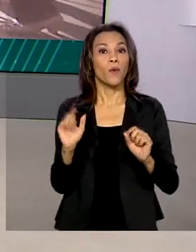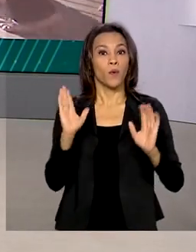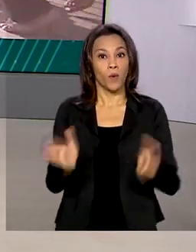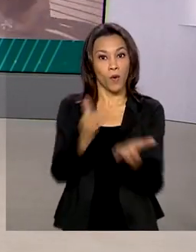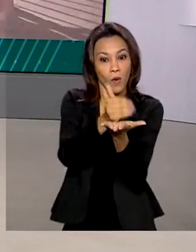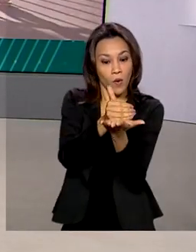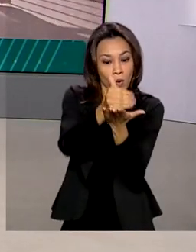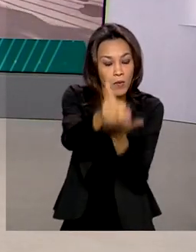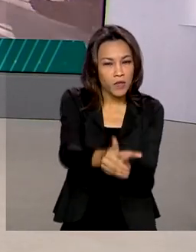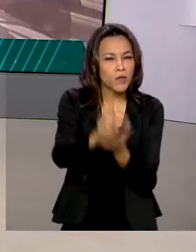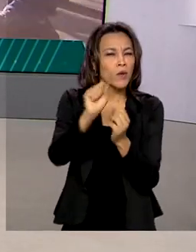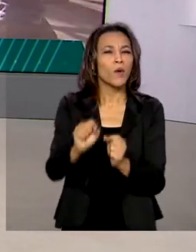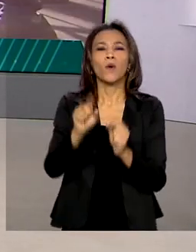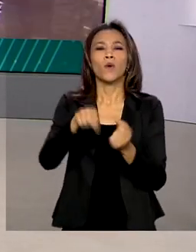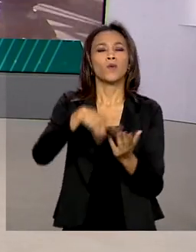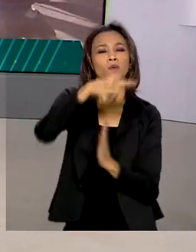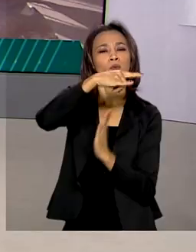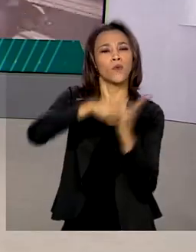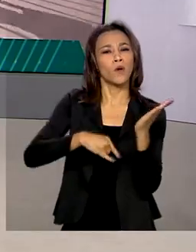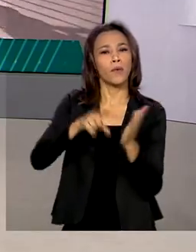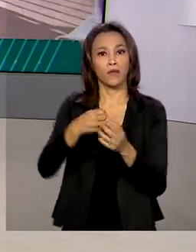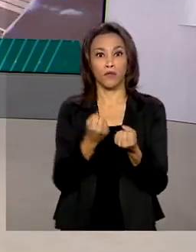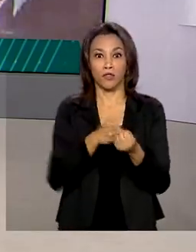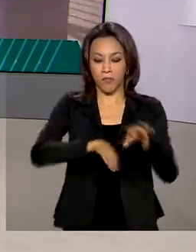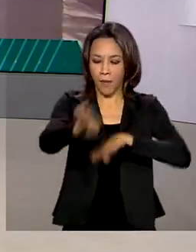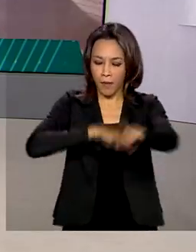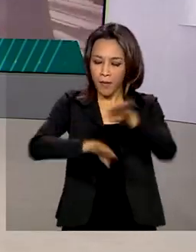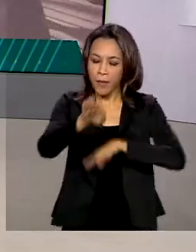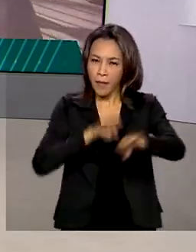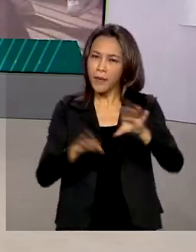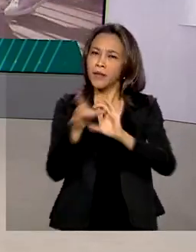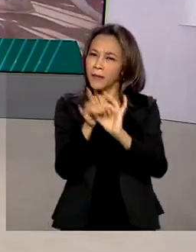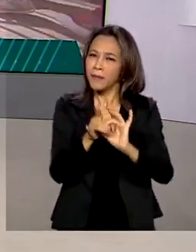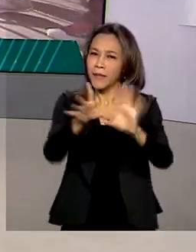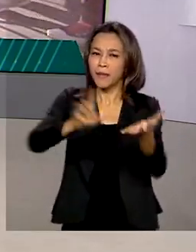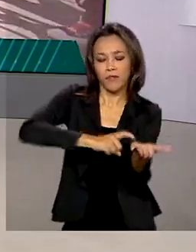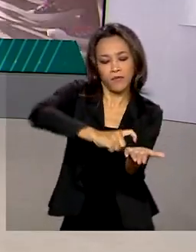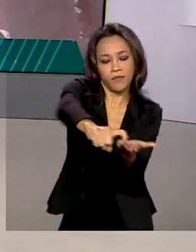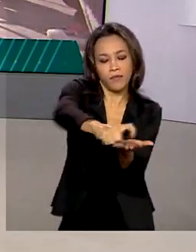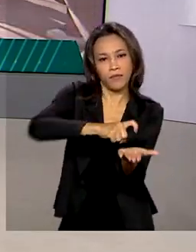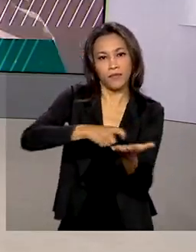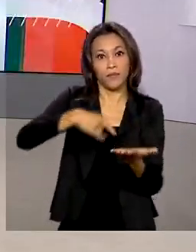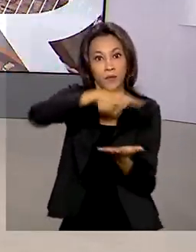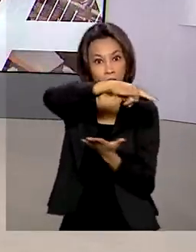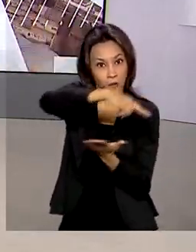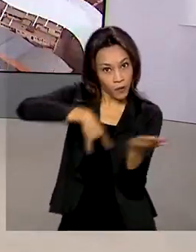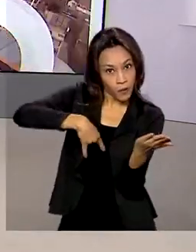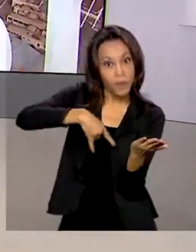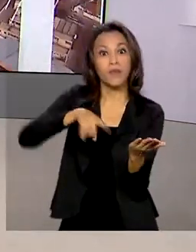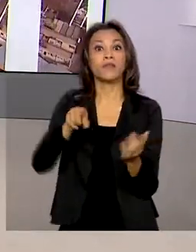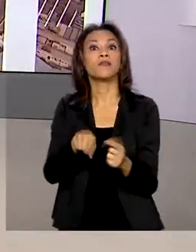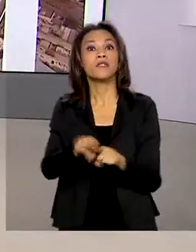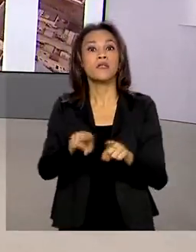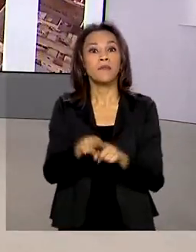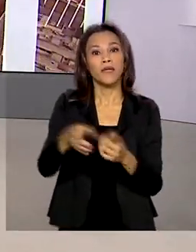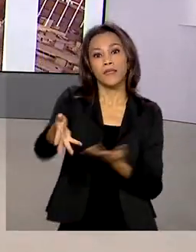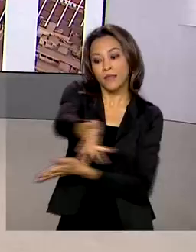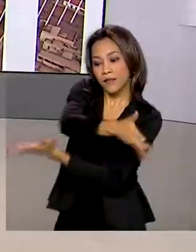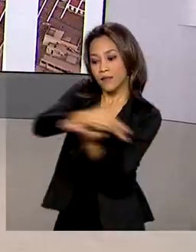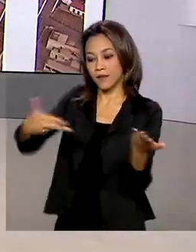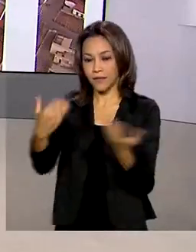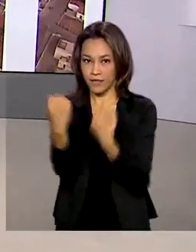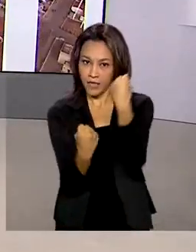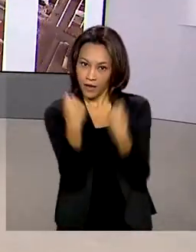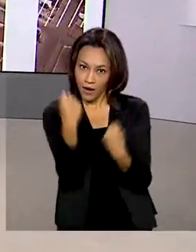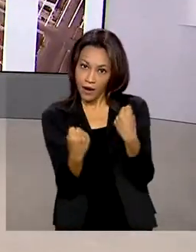Conselho Nacional de Trânsito que permite a digitalização de documentos de registro e transferência de veículo. Com isso, o